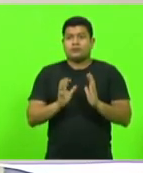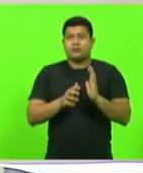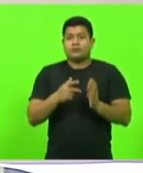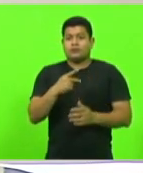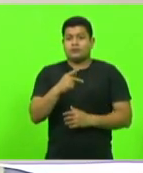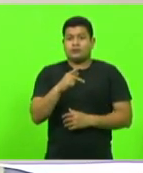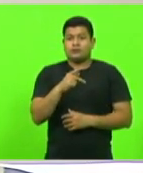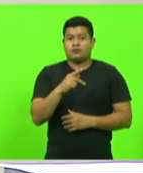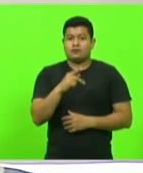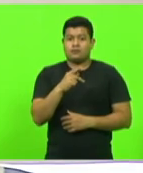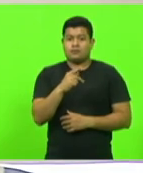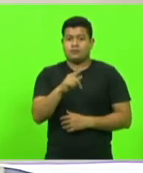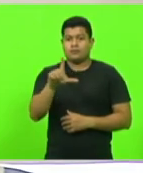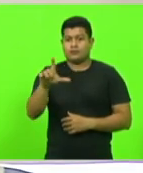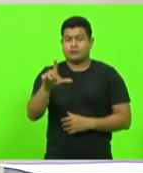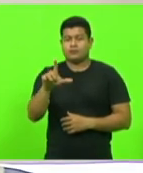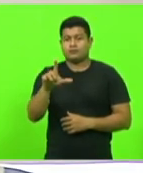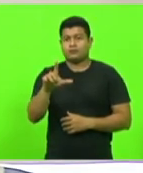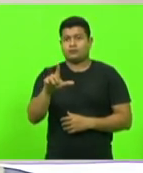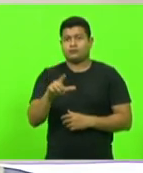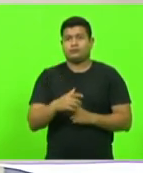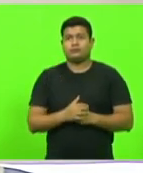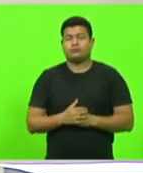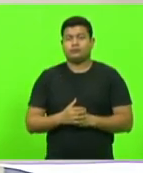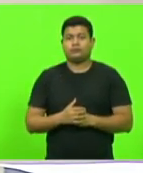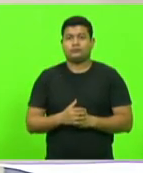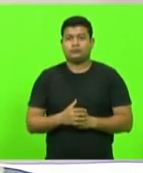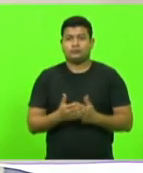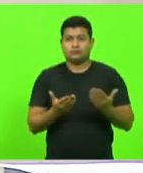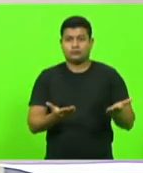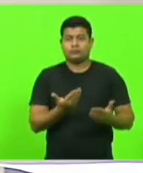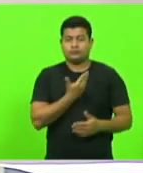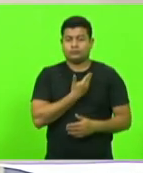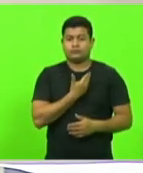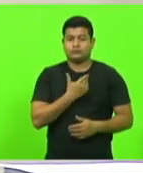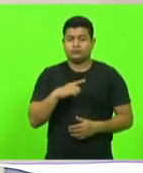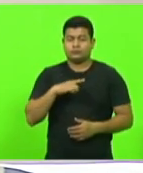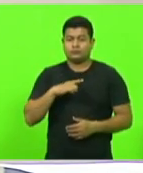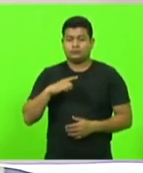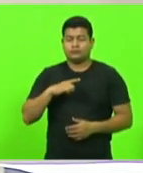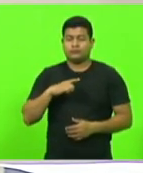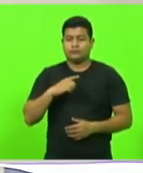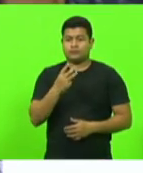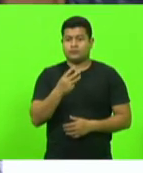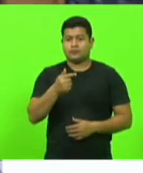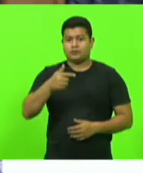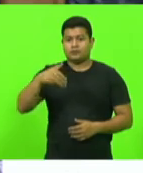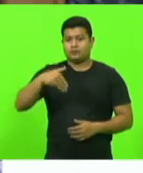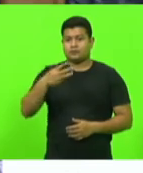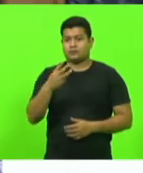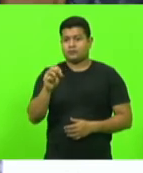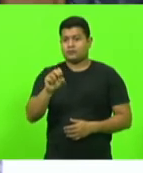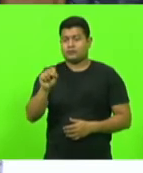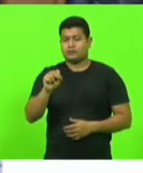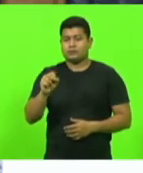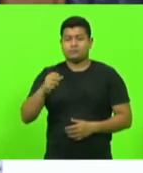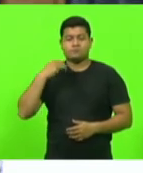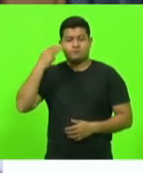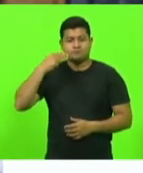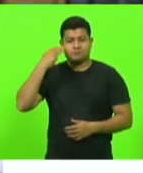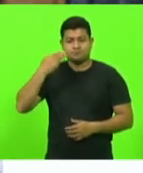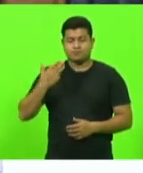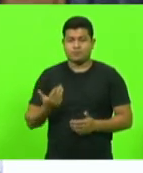Colega Marcio Machado. Vossa Excelência será sete minutos e trinta segundos, deputado. Muito obrigado, presidente,